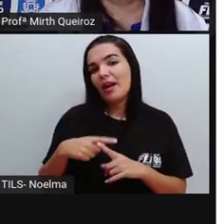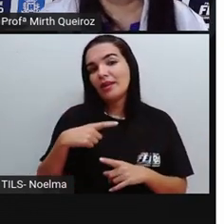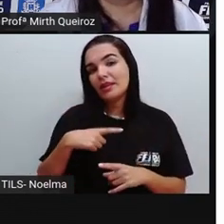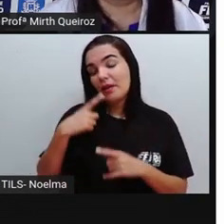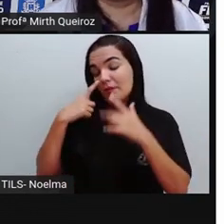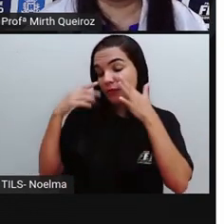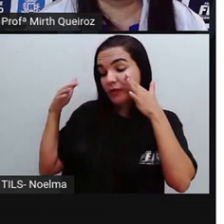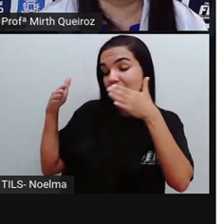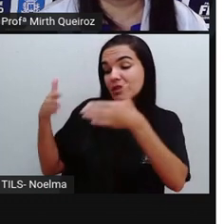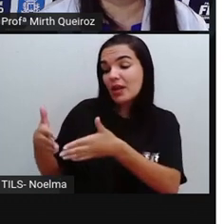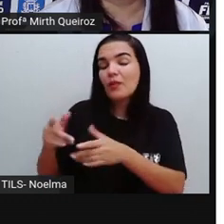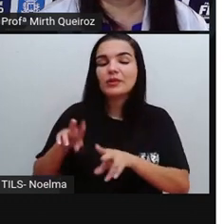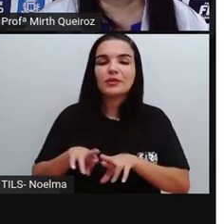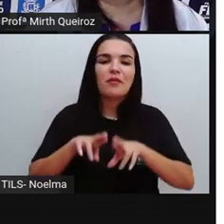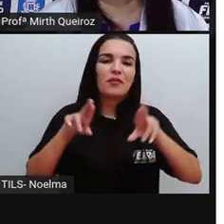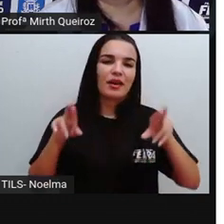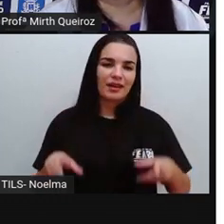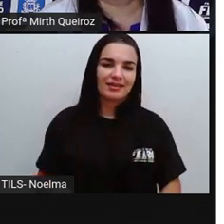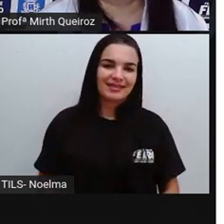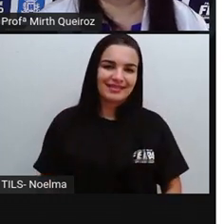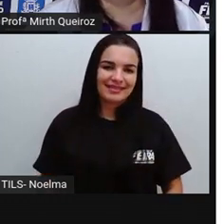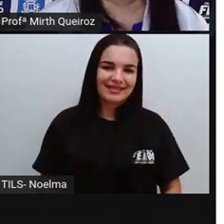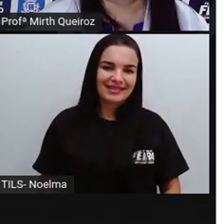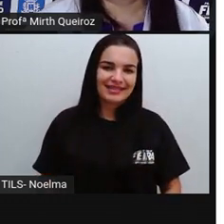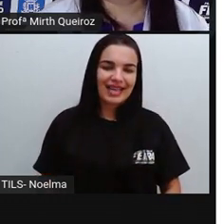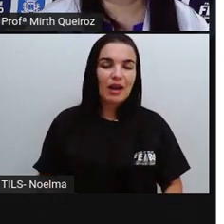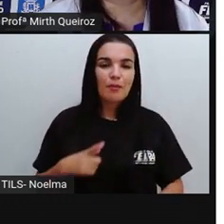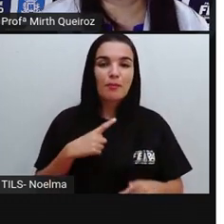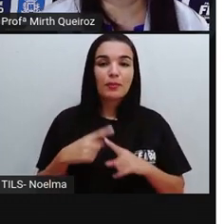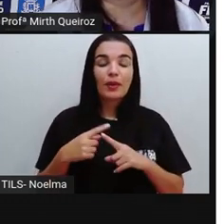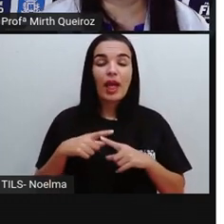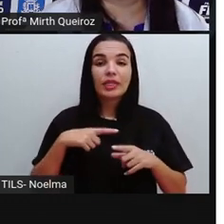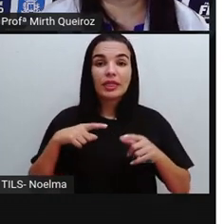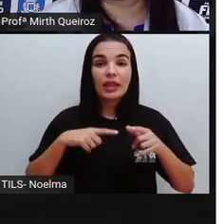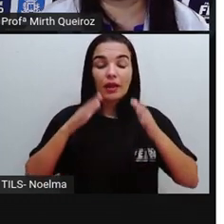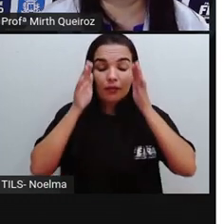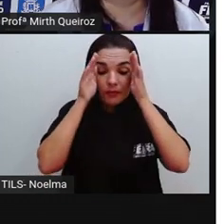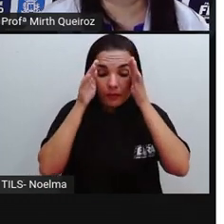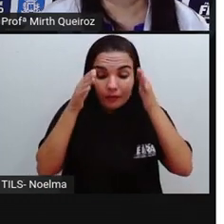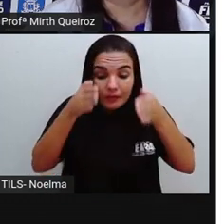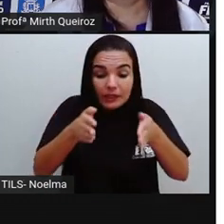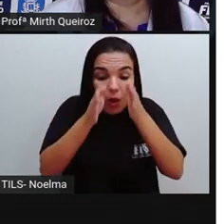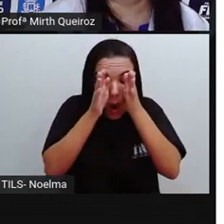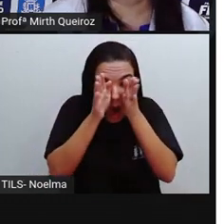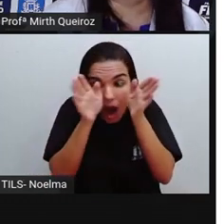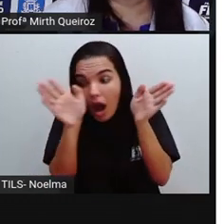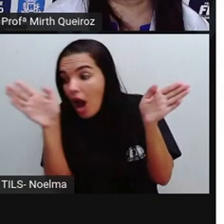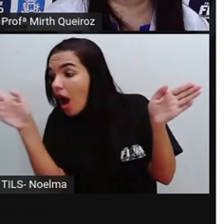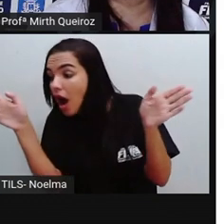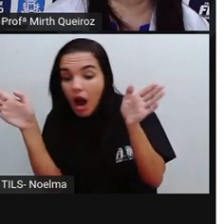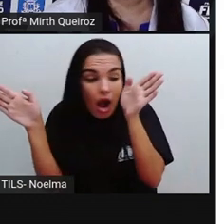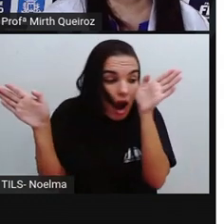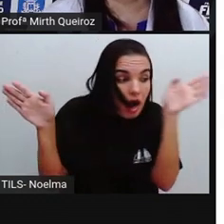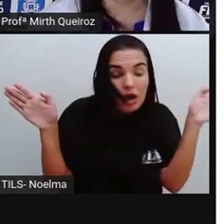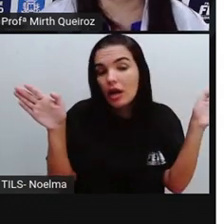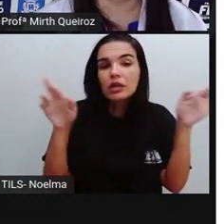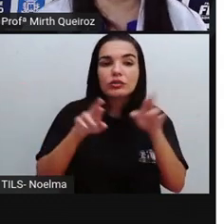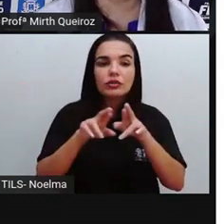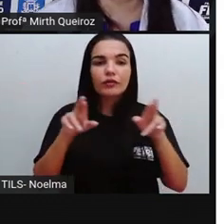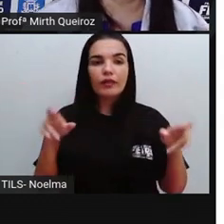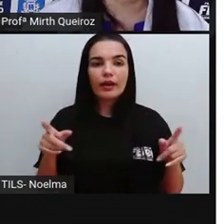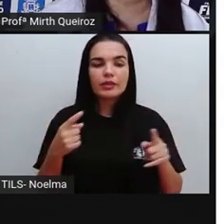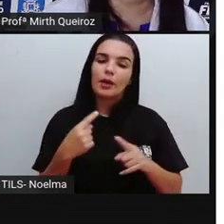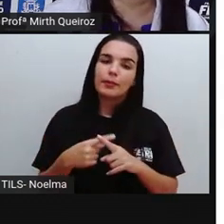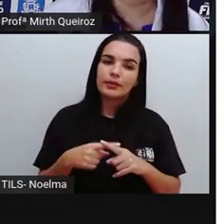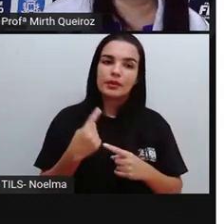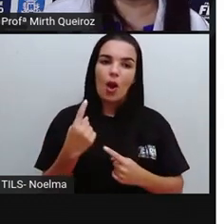diferentes, né? Isso porque estão vendo os objetos em ângulos diferentes. Por isso que